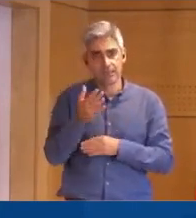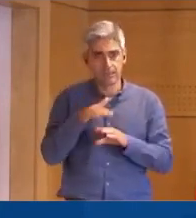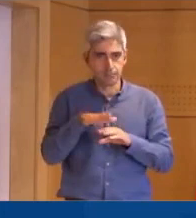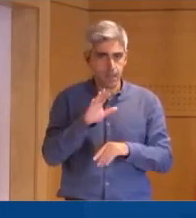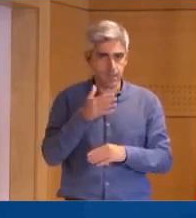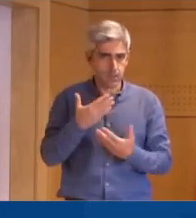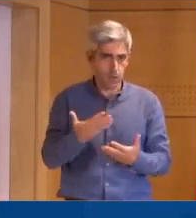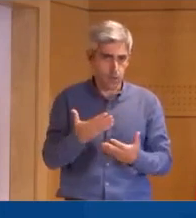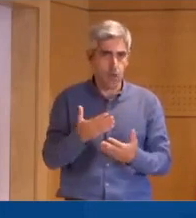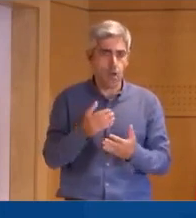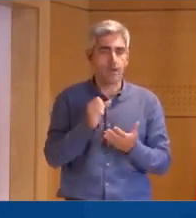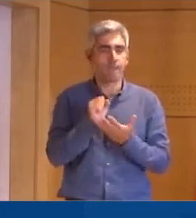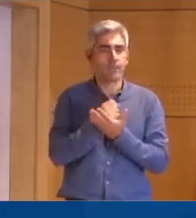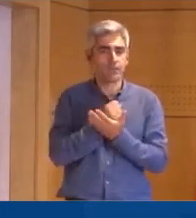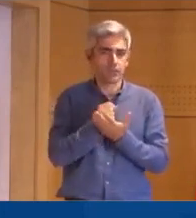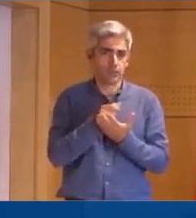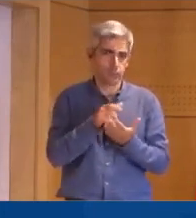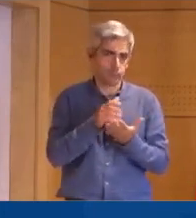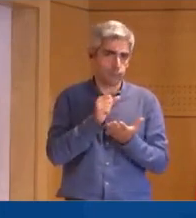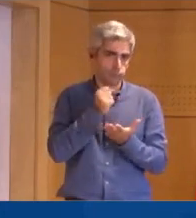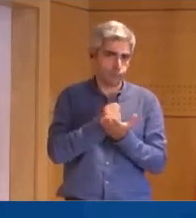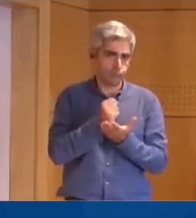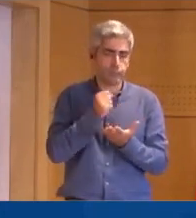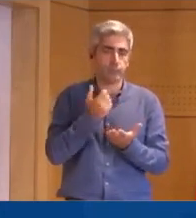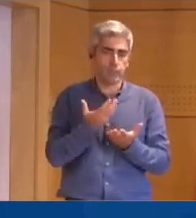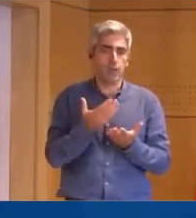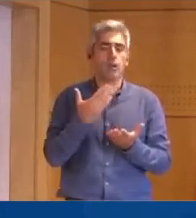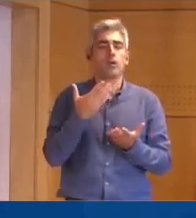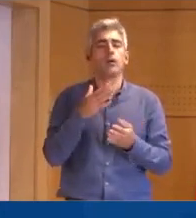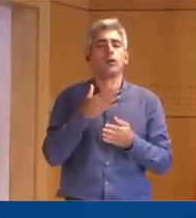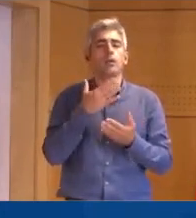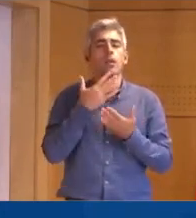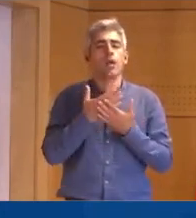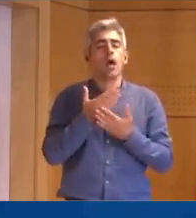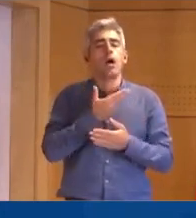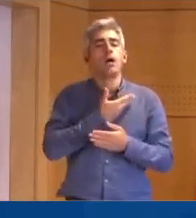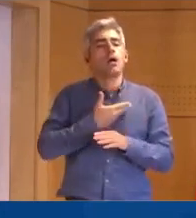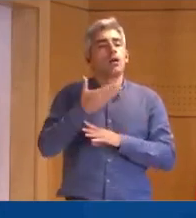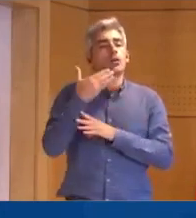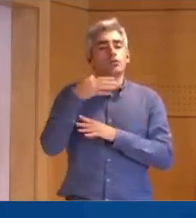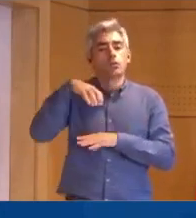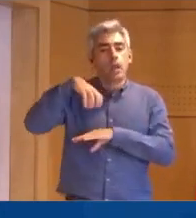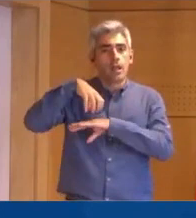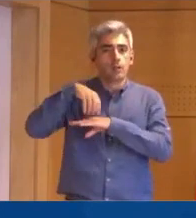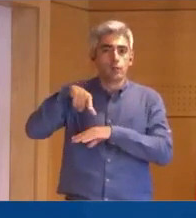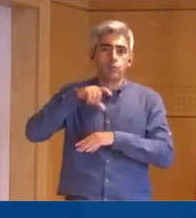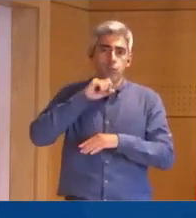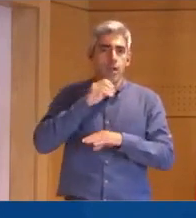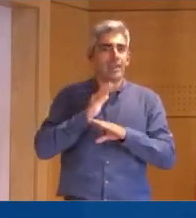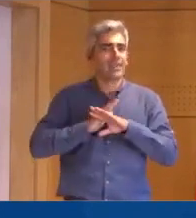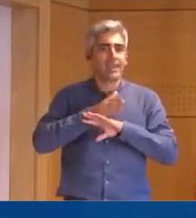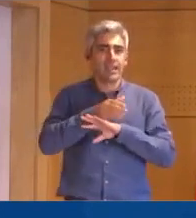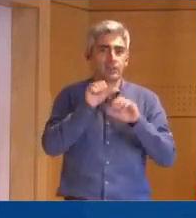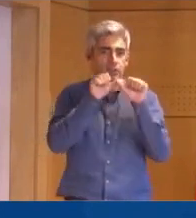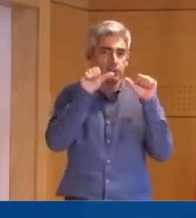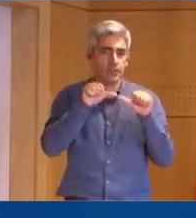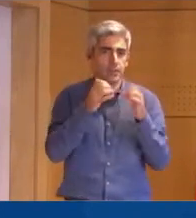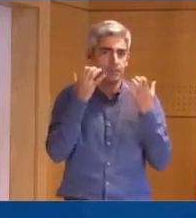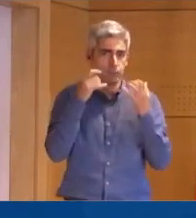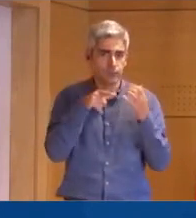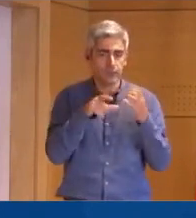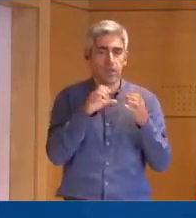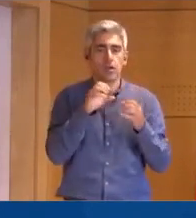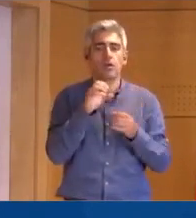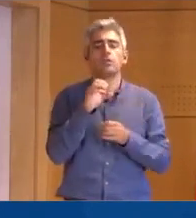visto, na emissão do visto e por isso mesmo o consulado pode consultar diretamente o sistema de informação